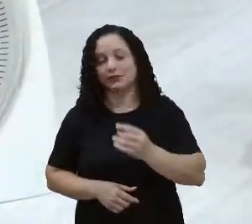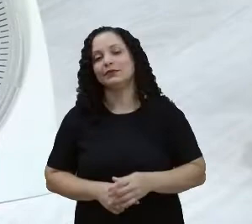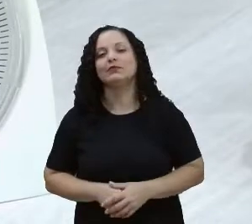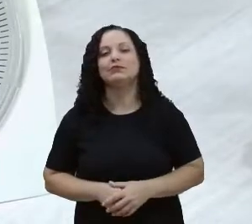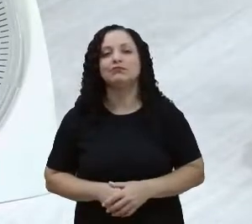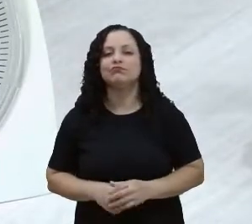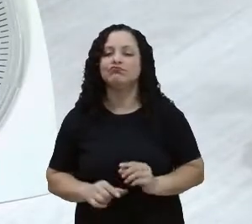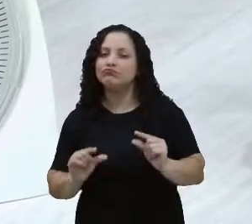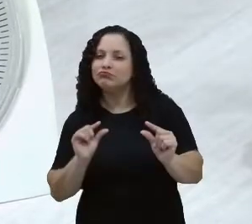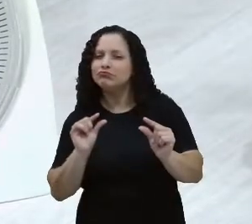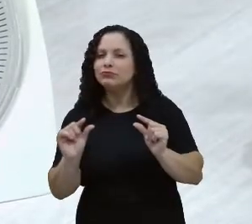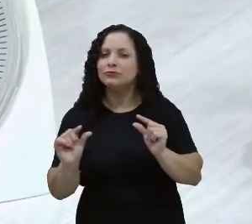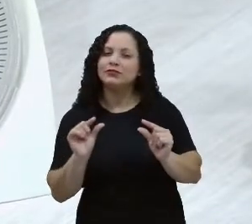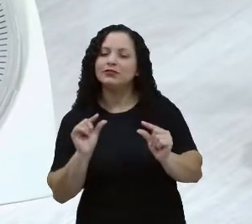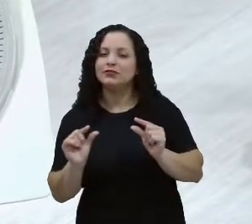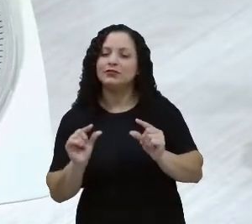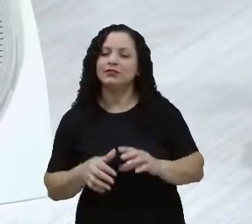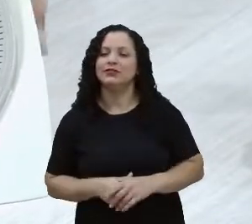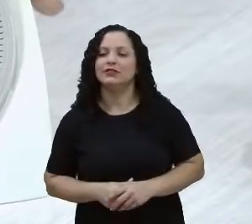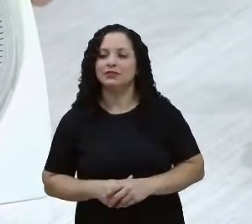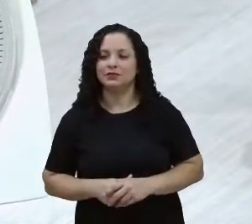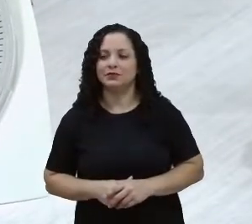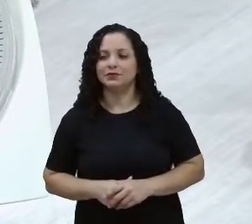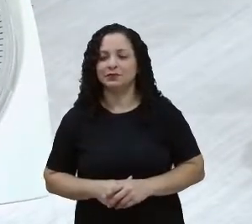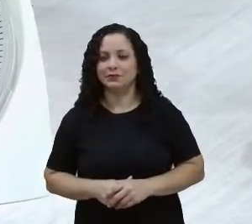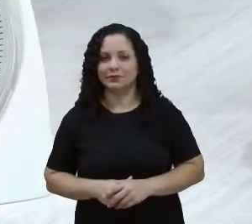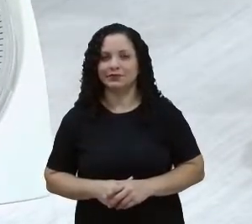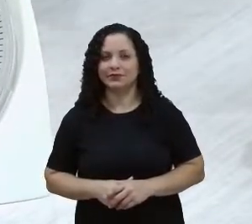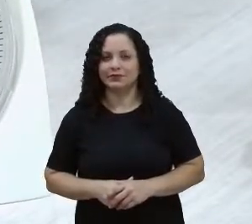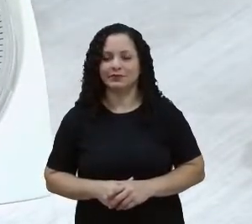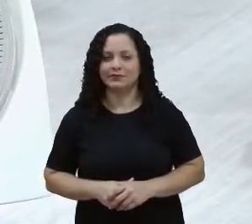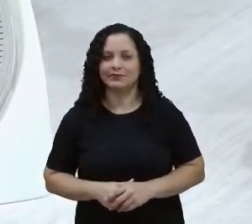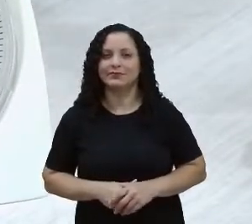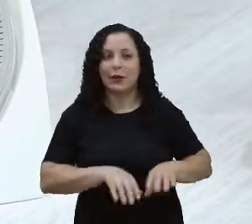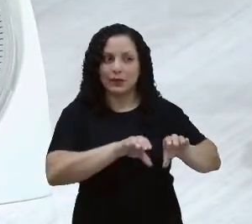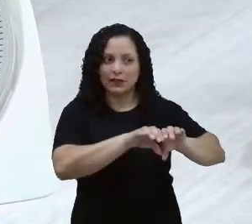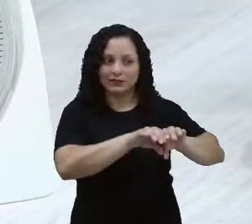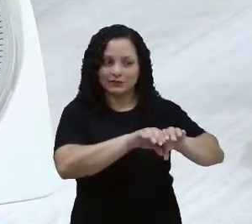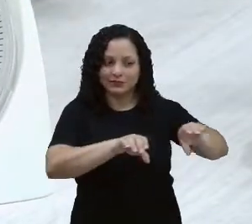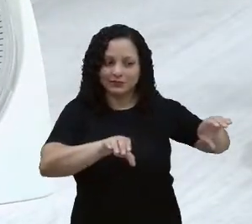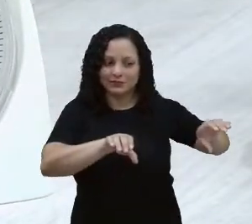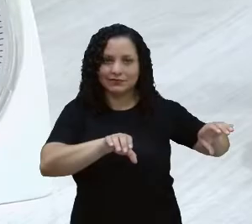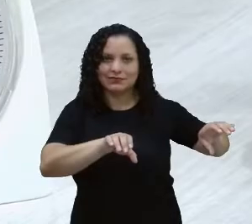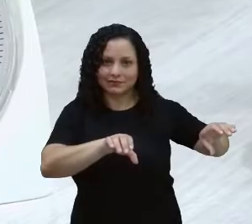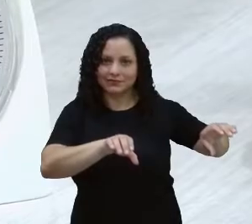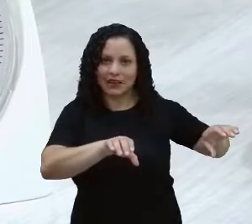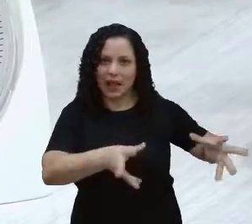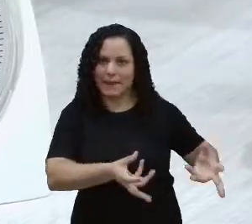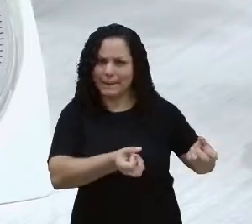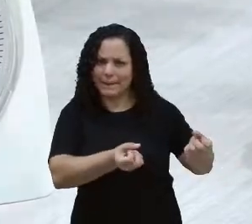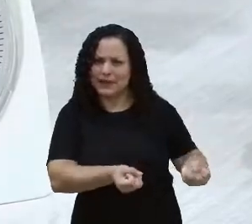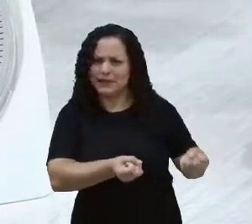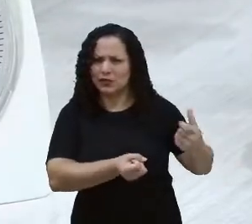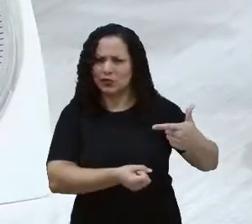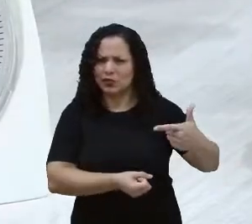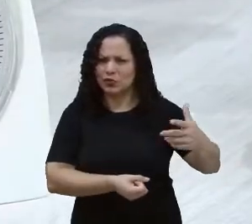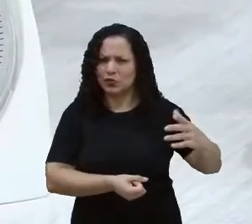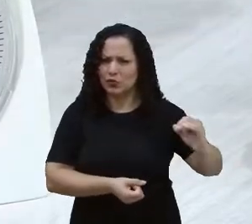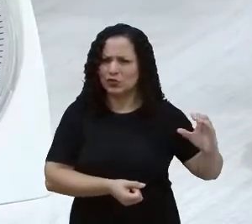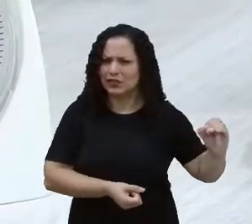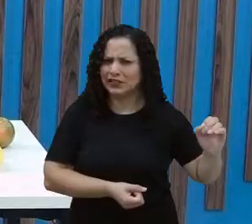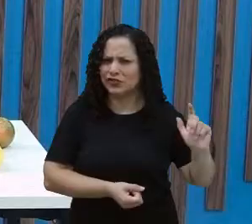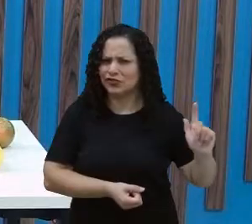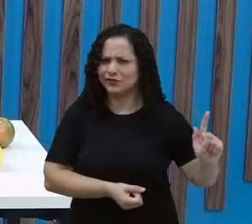pouquinho, tá? Tá aqui. É uma cenoura grande. 200 gramas. É. Será que as três batatas